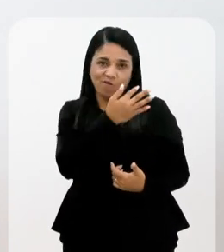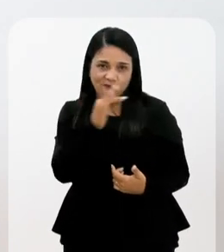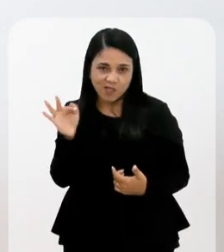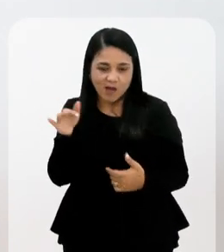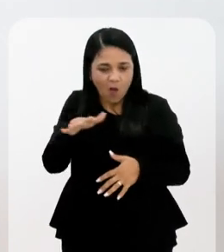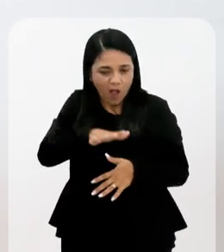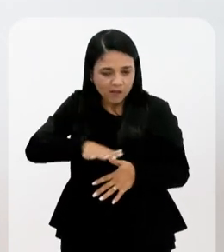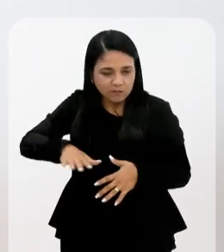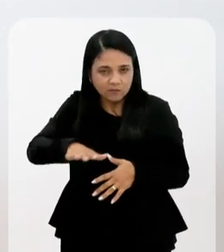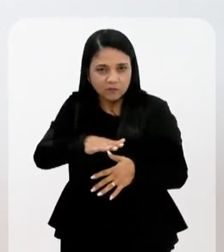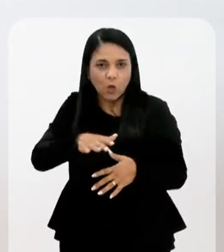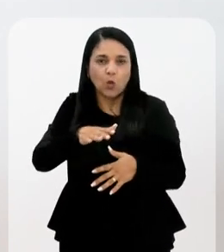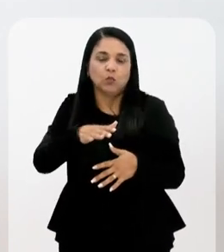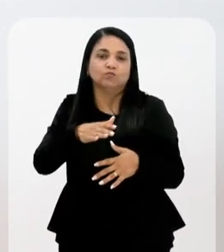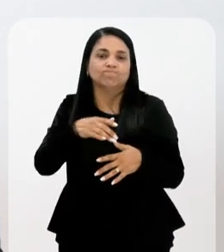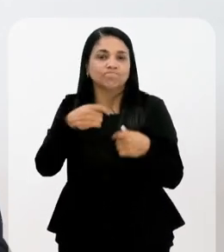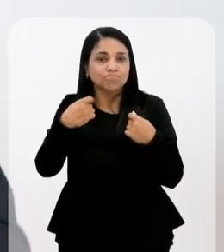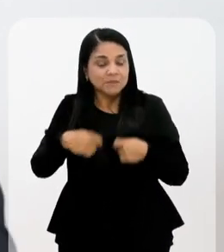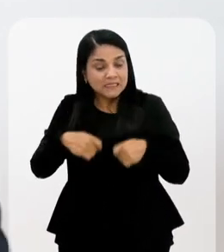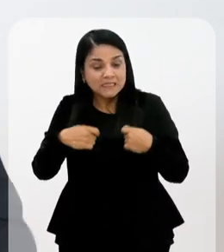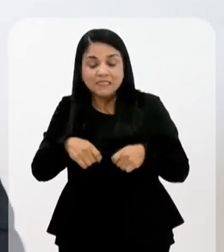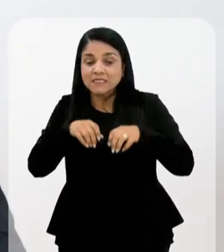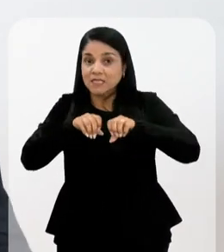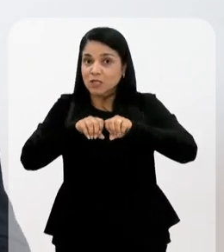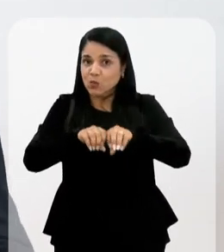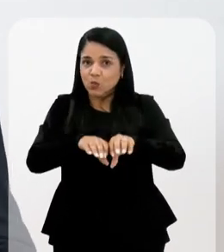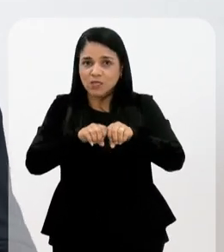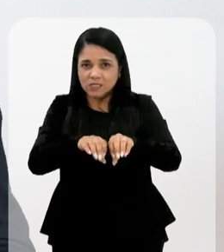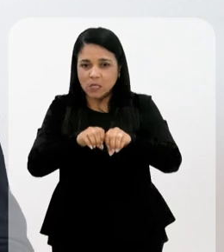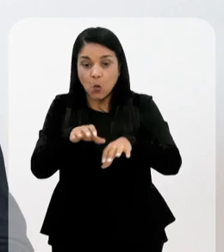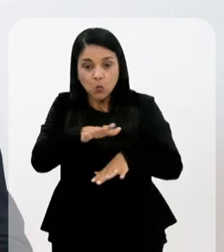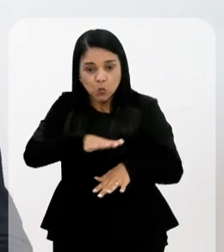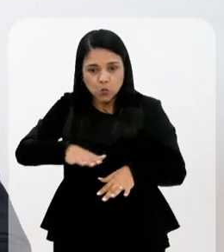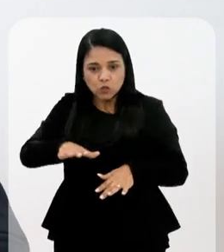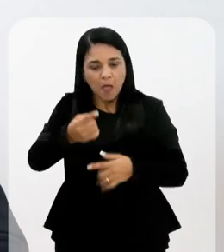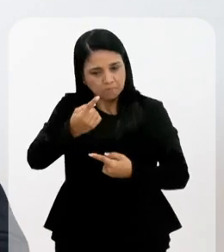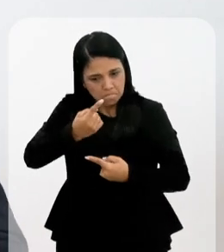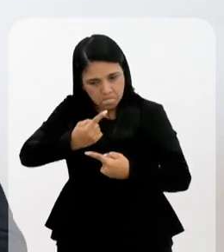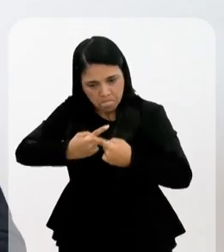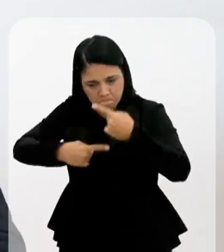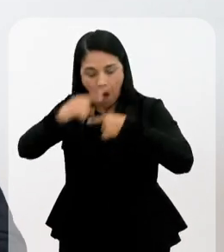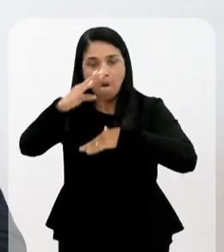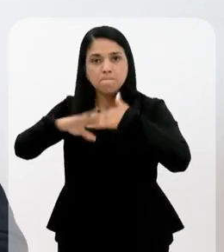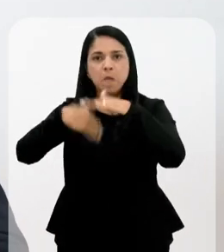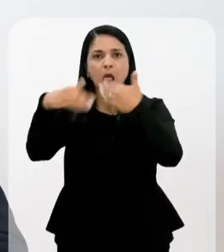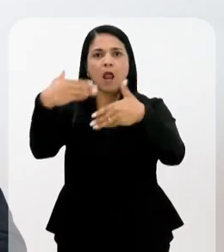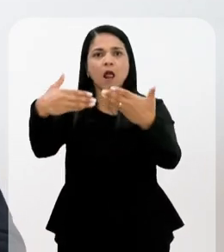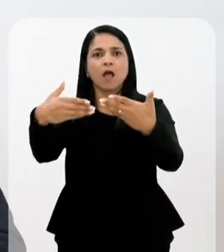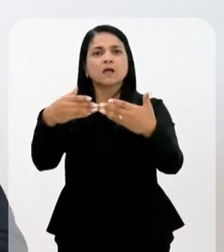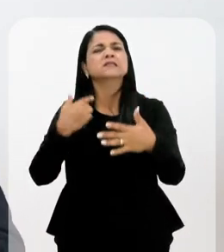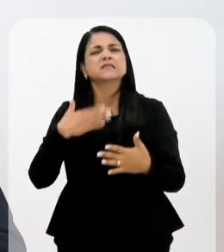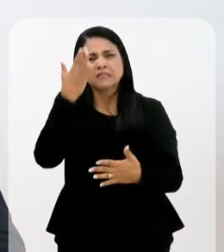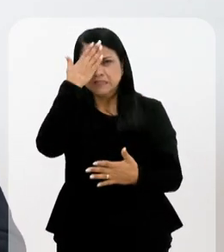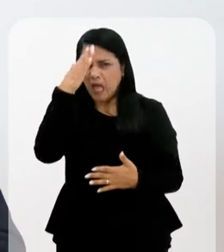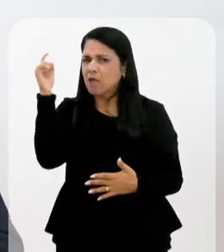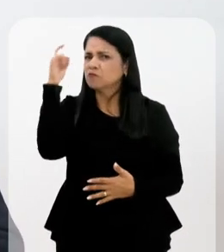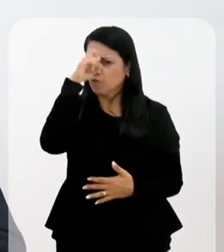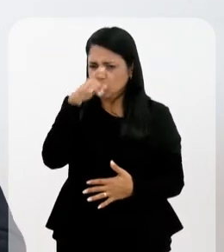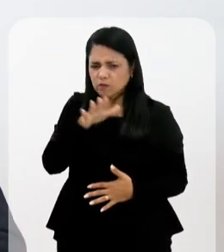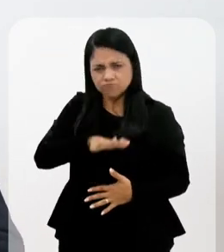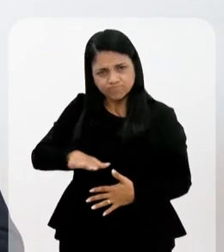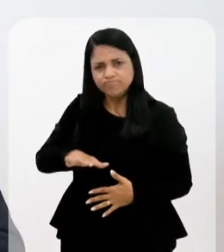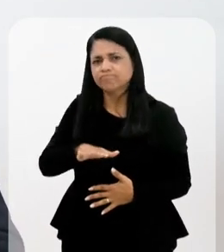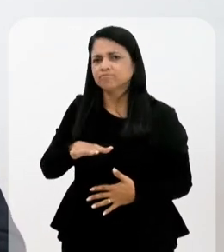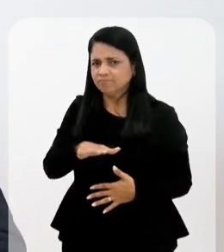aquela região. E é fato, assim, a educação, ela vai potencializar muito o espaço, território, né? A gente sabe de todas as